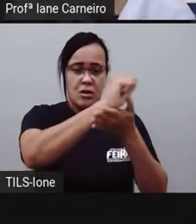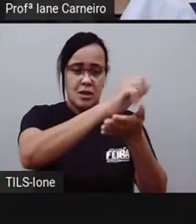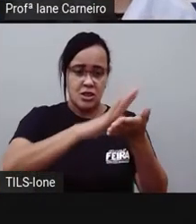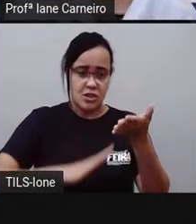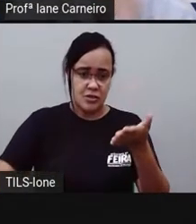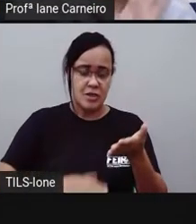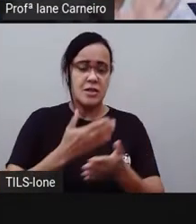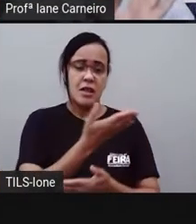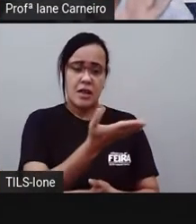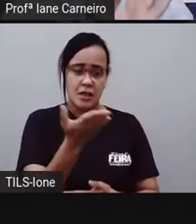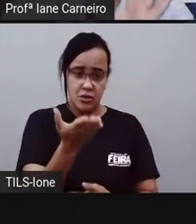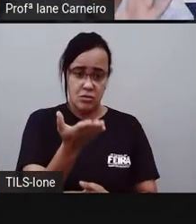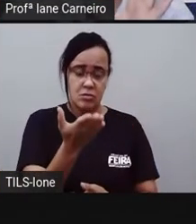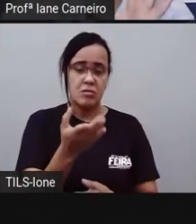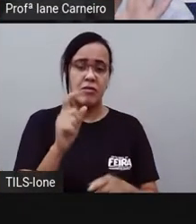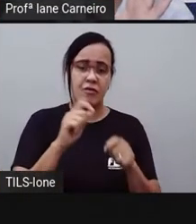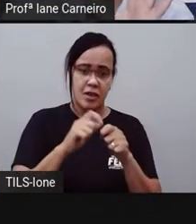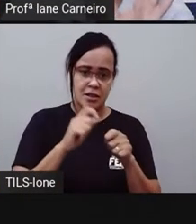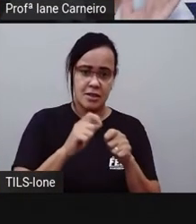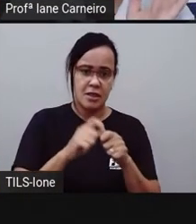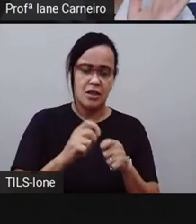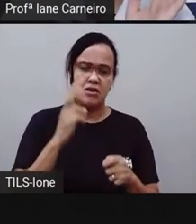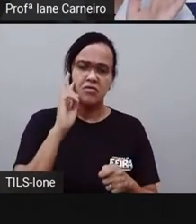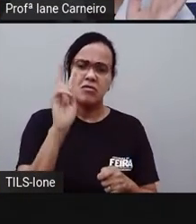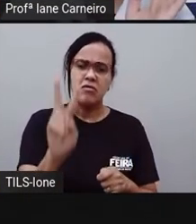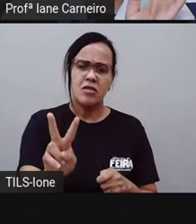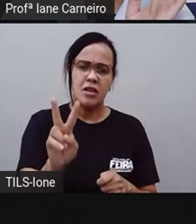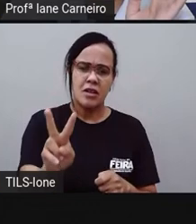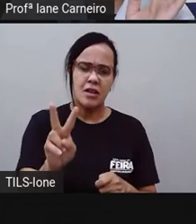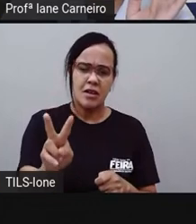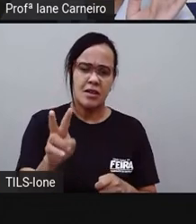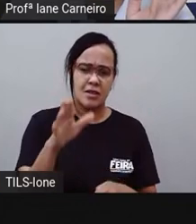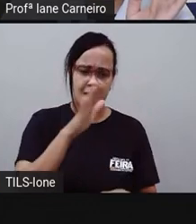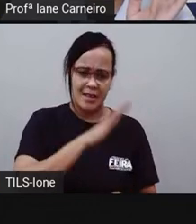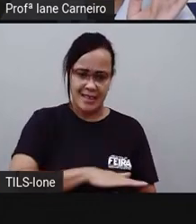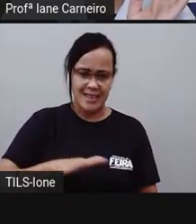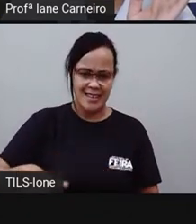fazer. Observe aqui essa imagem, ó, dessa criança.